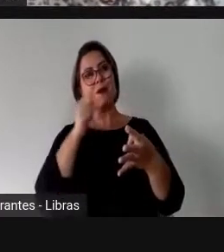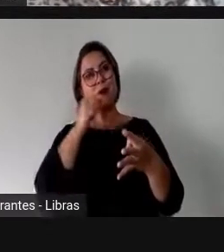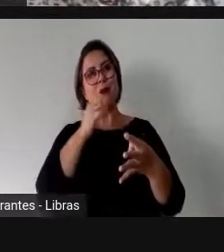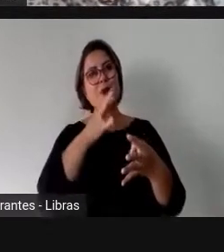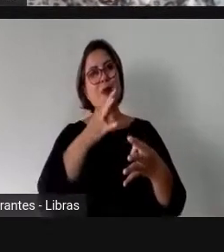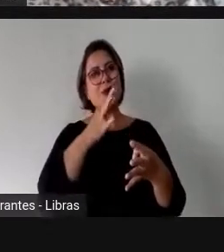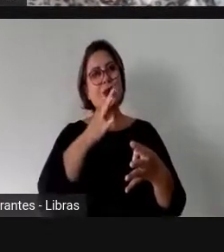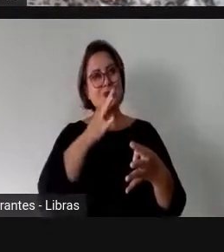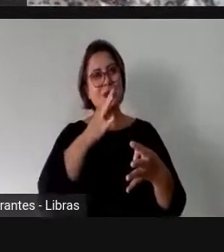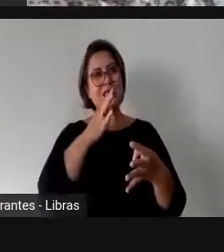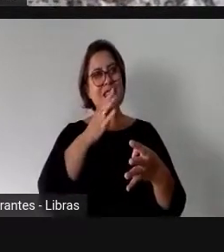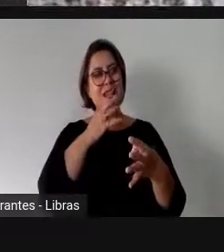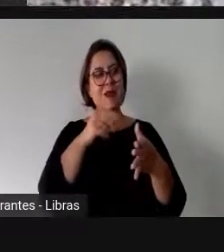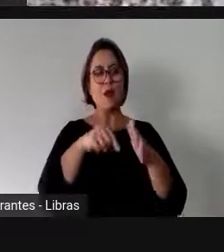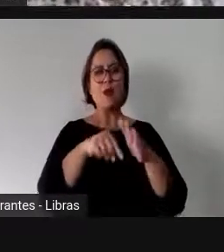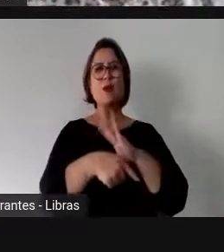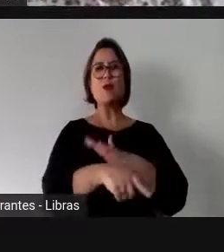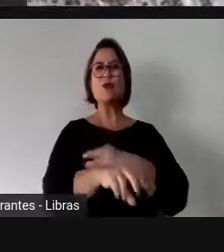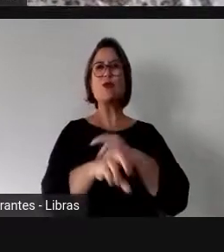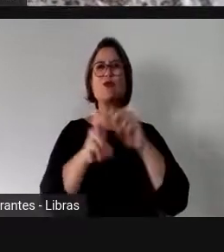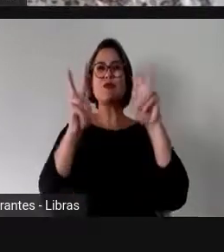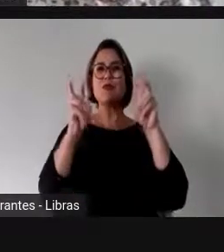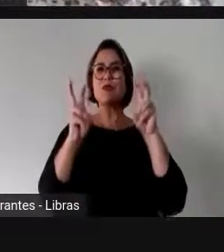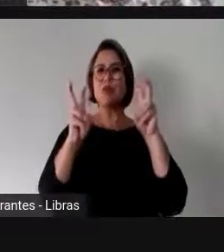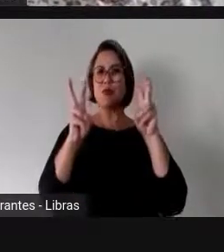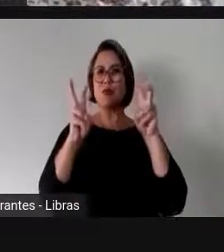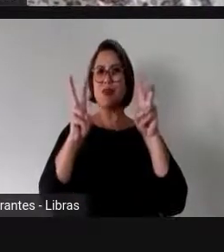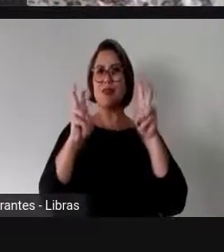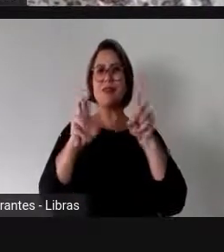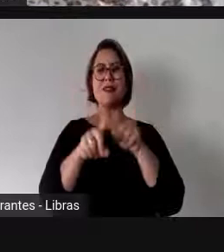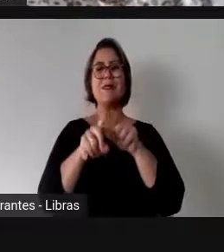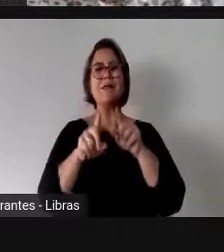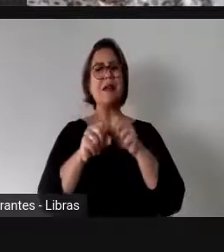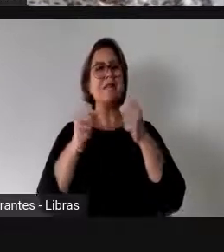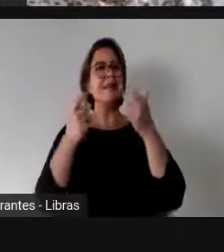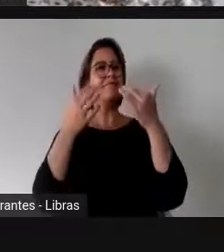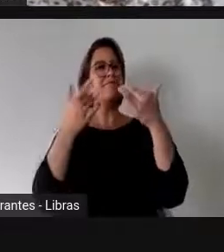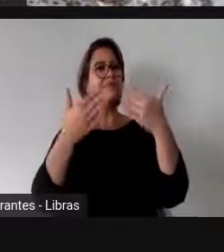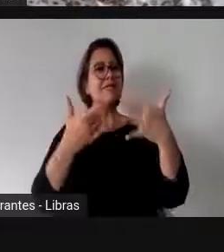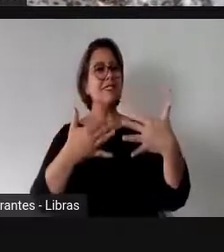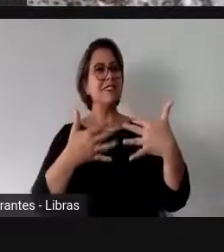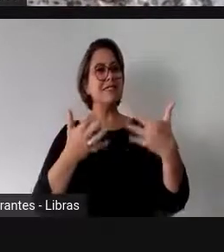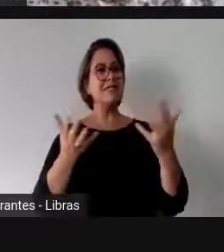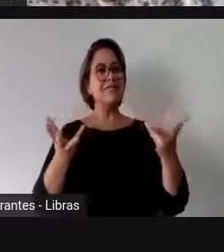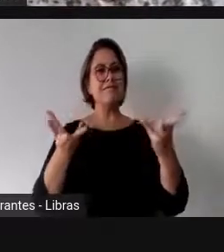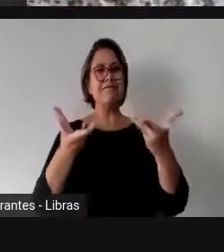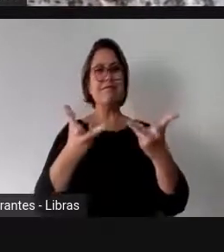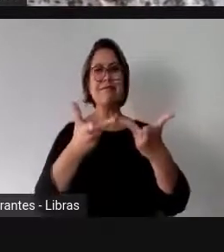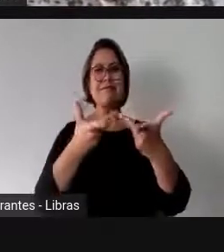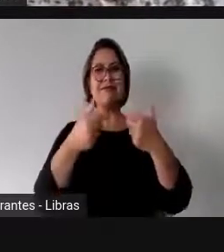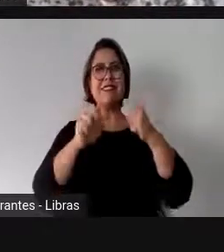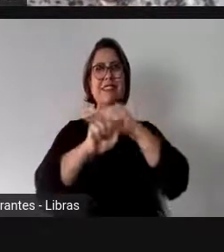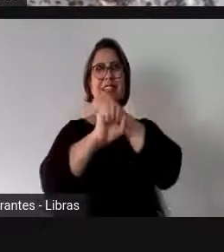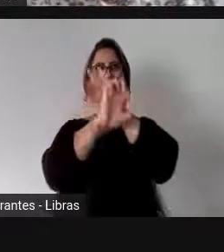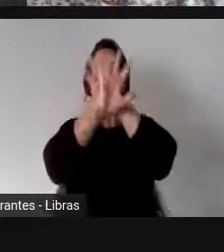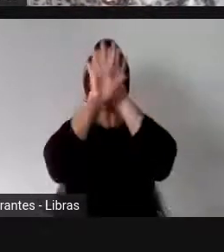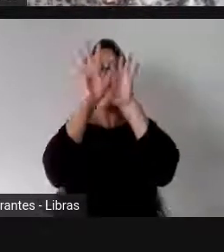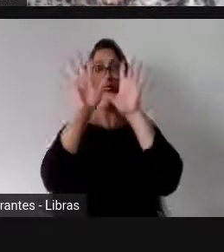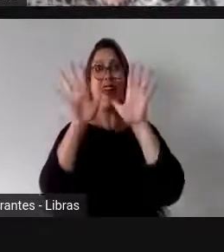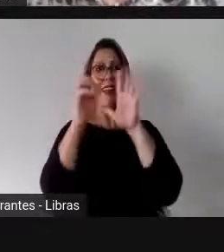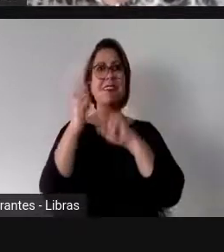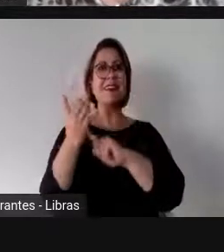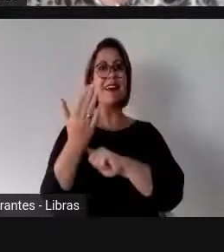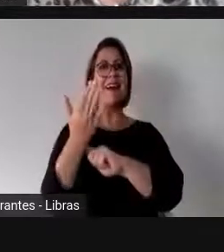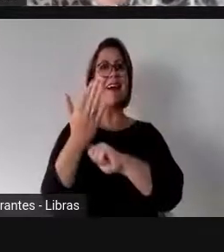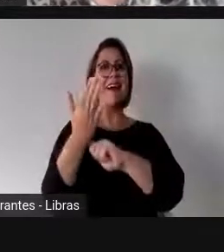certeza que as diversas falas serão muito esclarecedoras e vão nos ajudar a